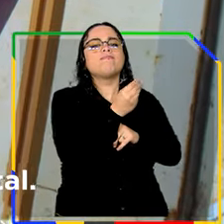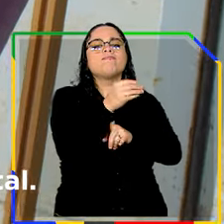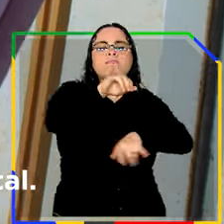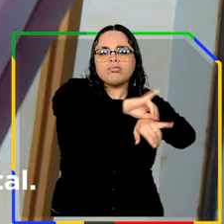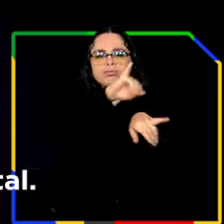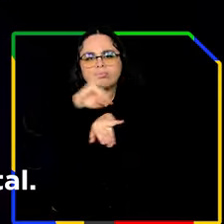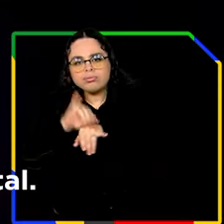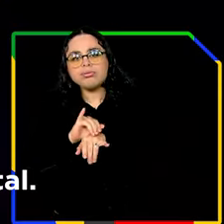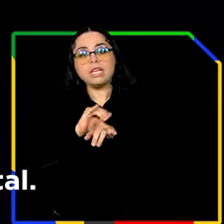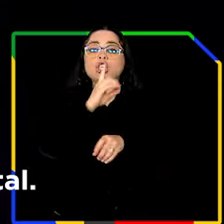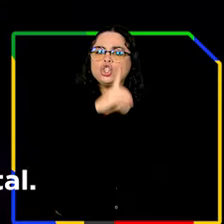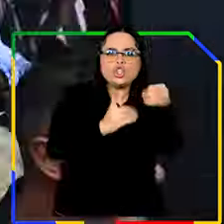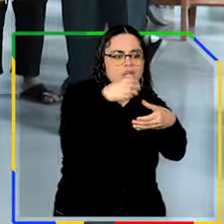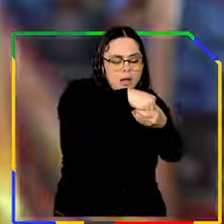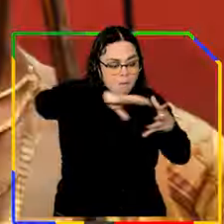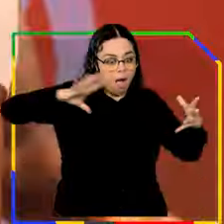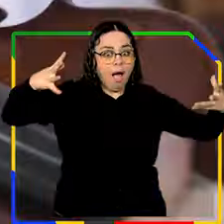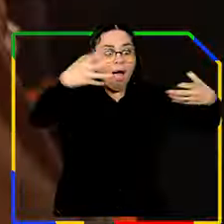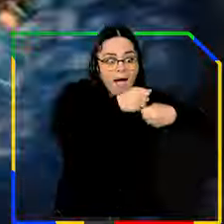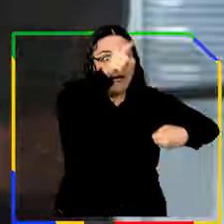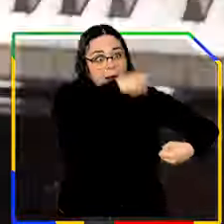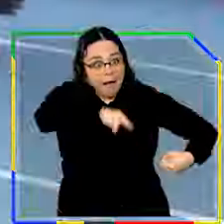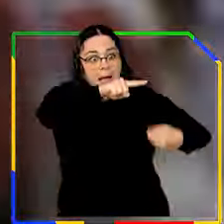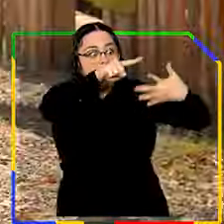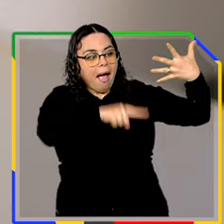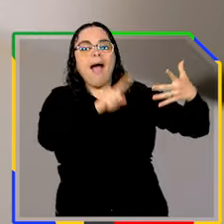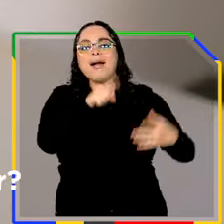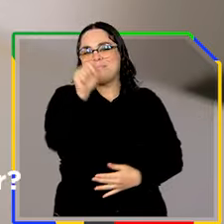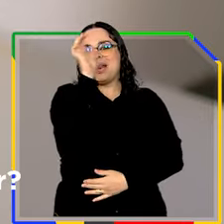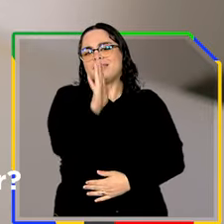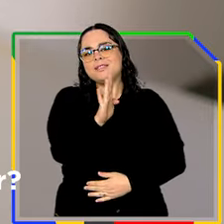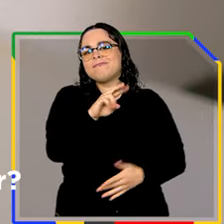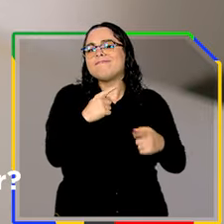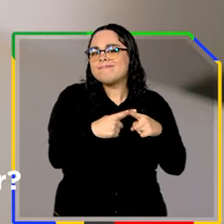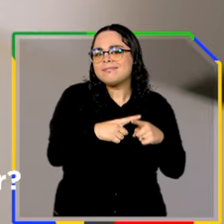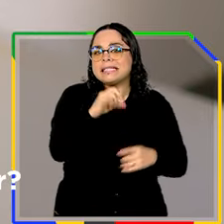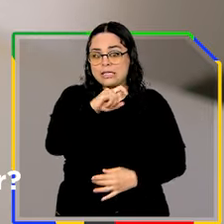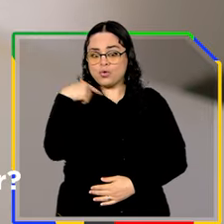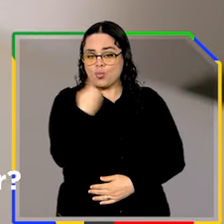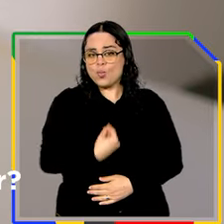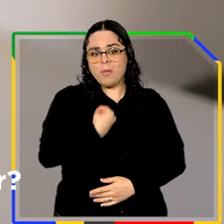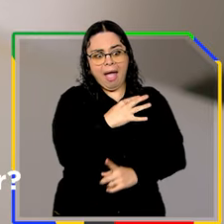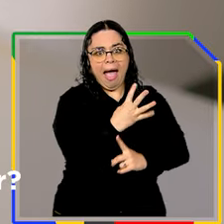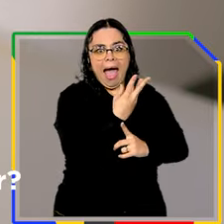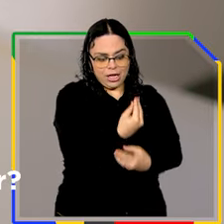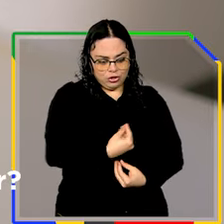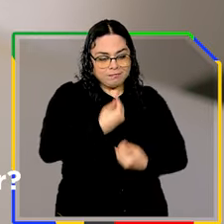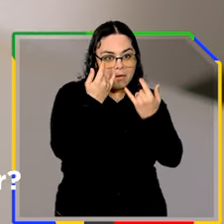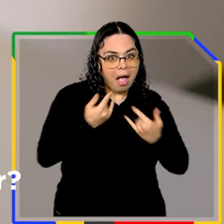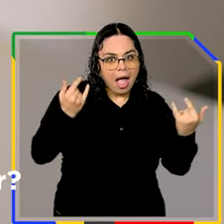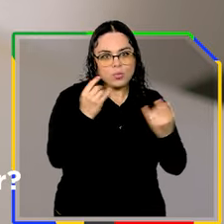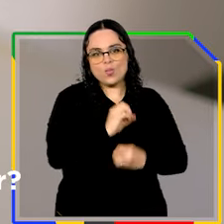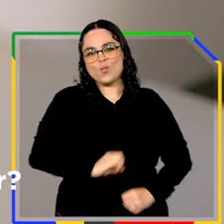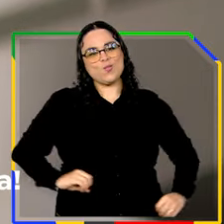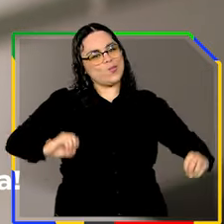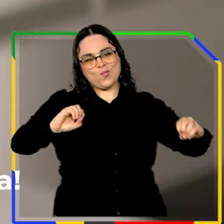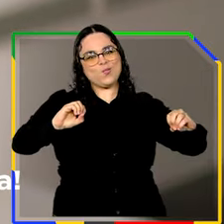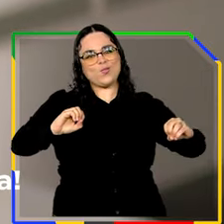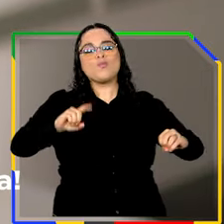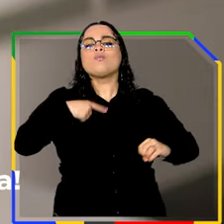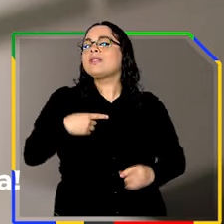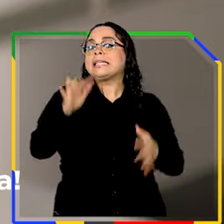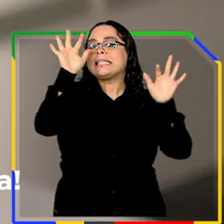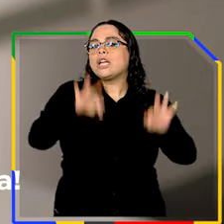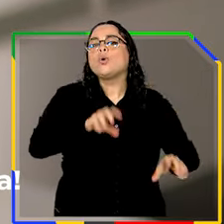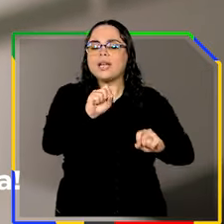a arte urbana e a cultura digital. Tudo isso é Brasil. Afinal, o que seria de nós sem a arte para nos encantar? Quero